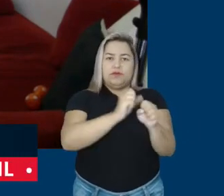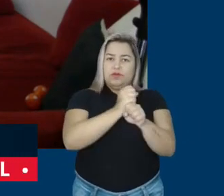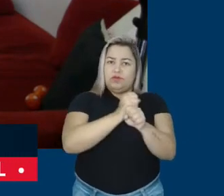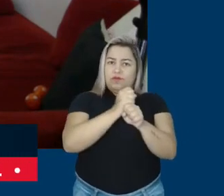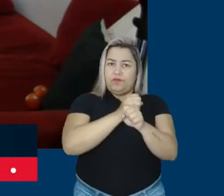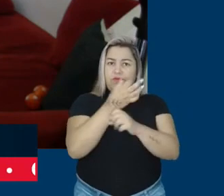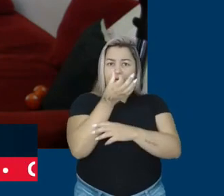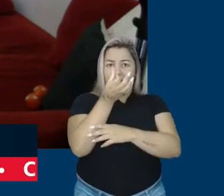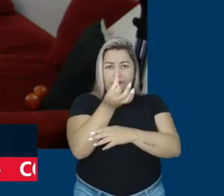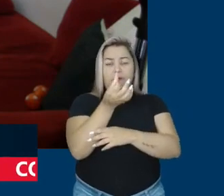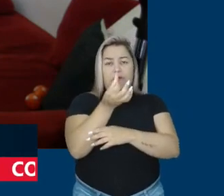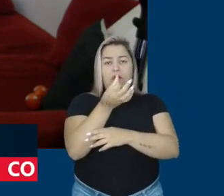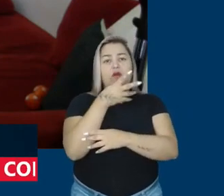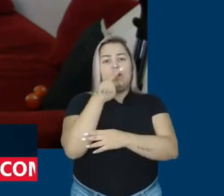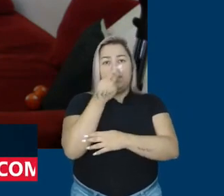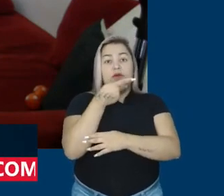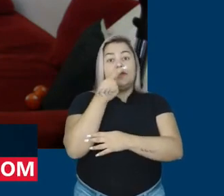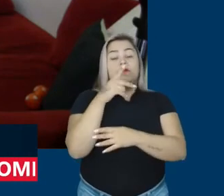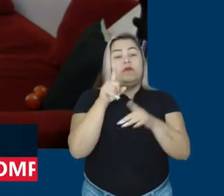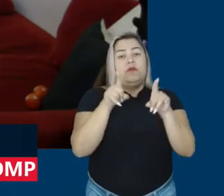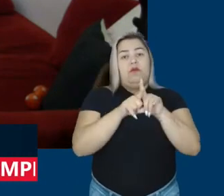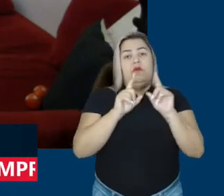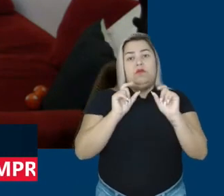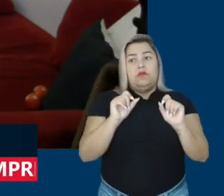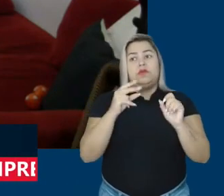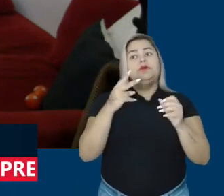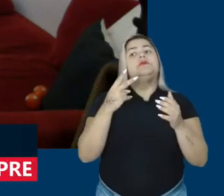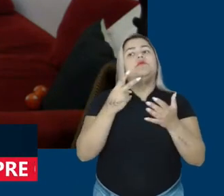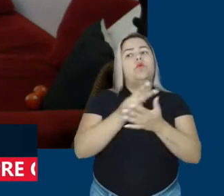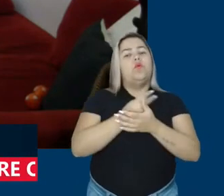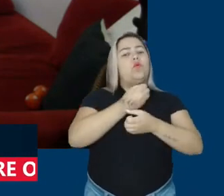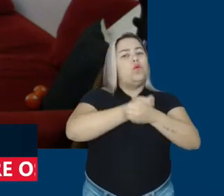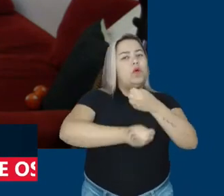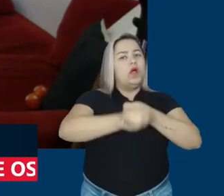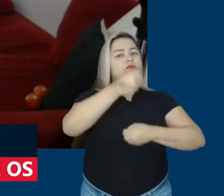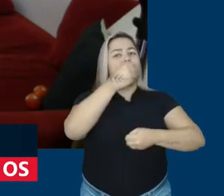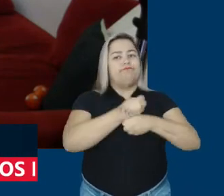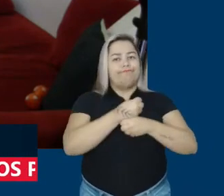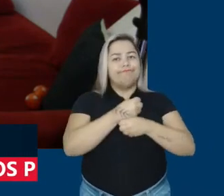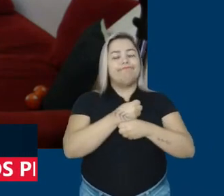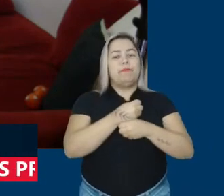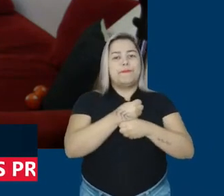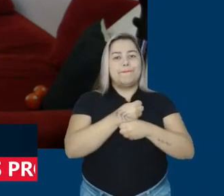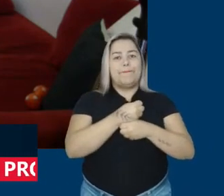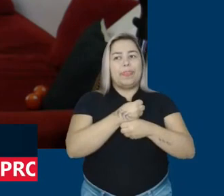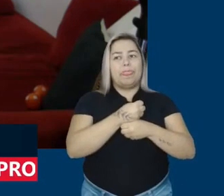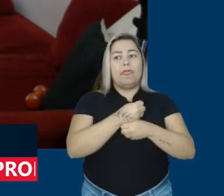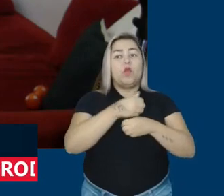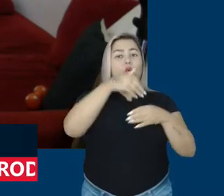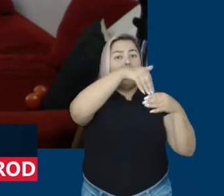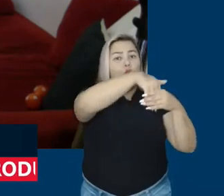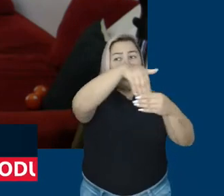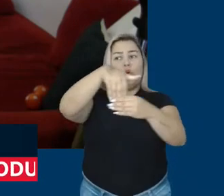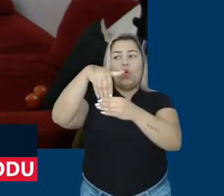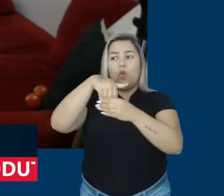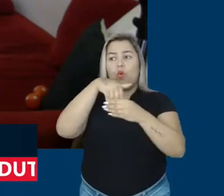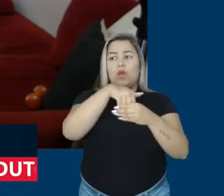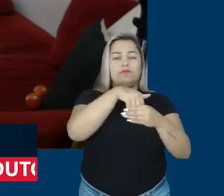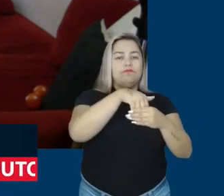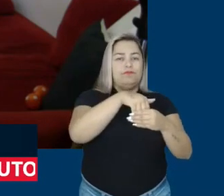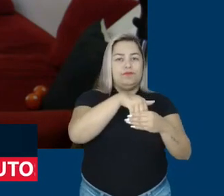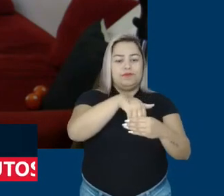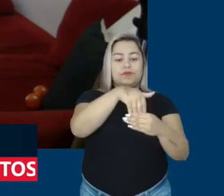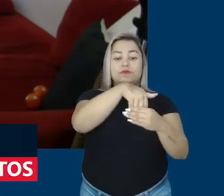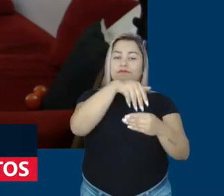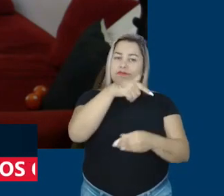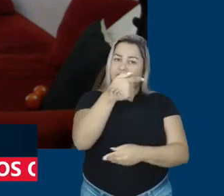anos. Aí, como você comentou, o recorde de casos foi no ano passado, né, não à toa, um ano de eleição onde houve nada menos